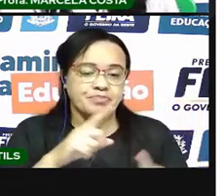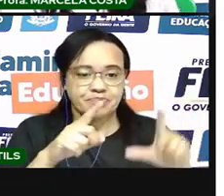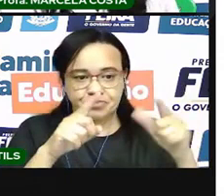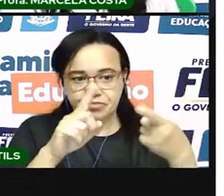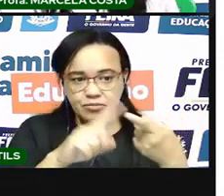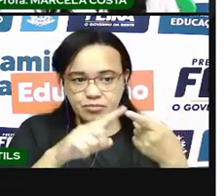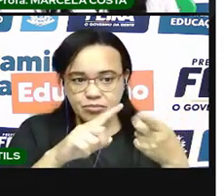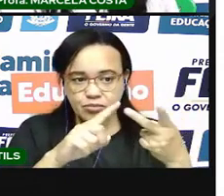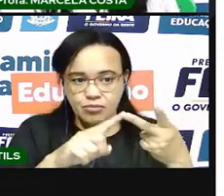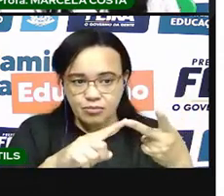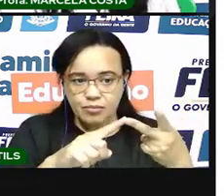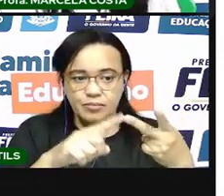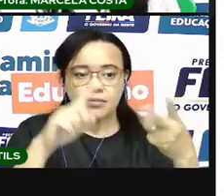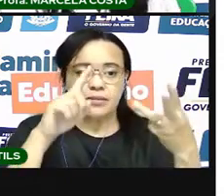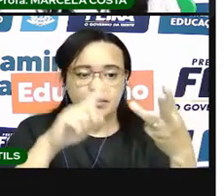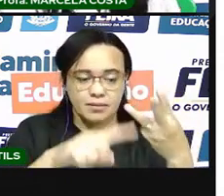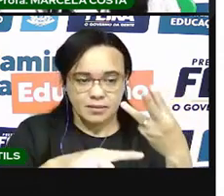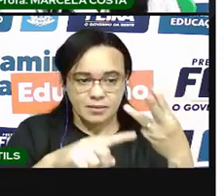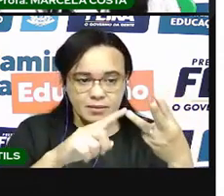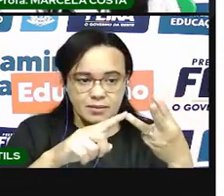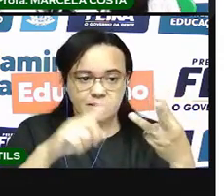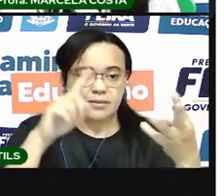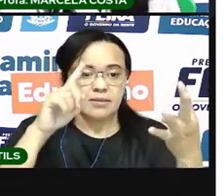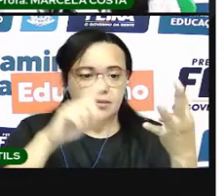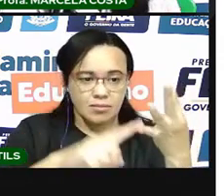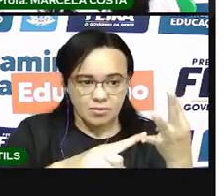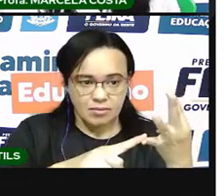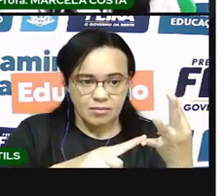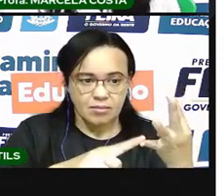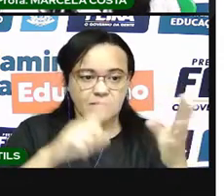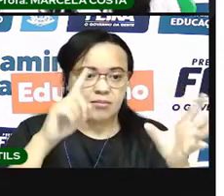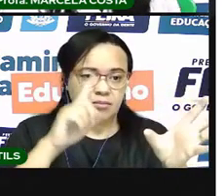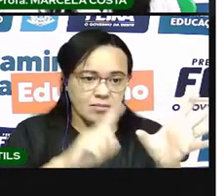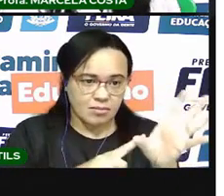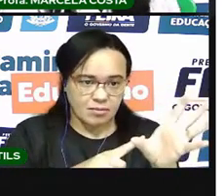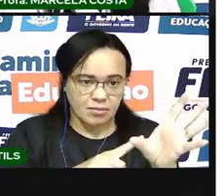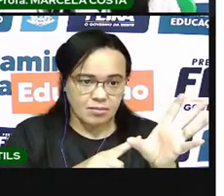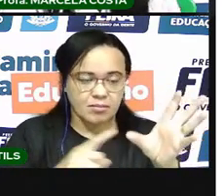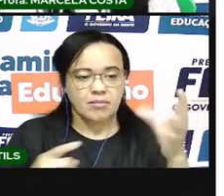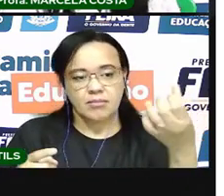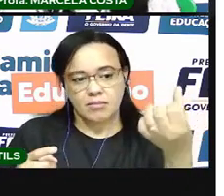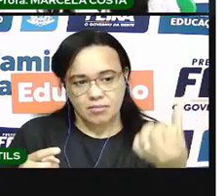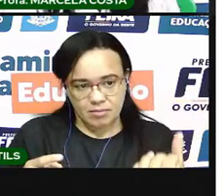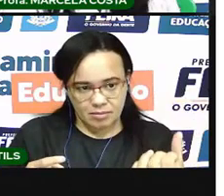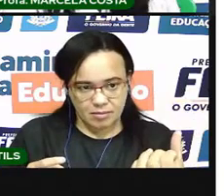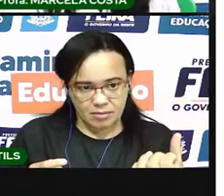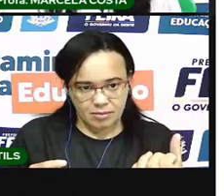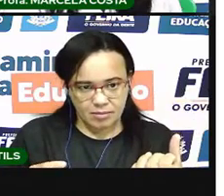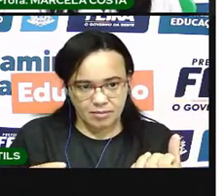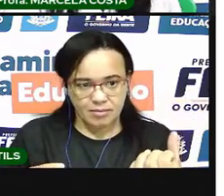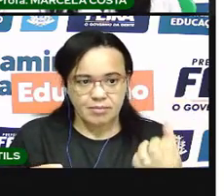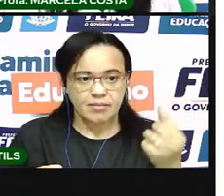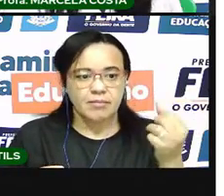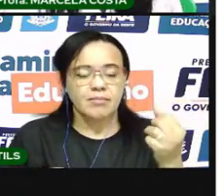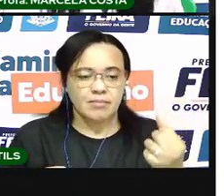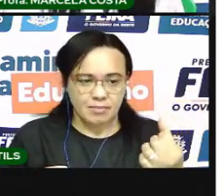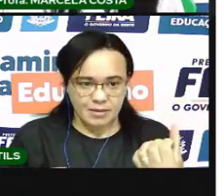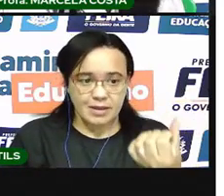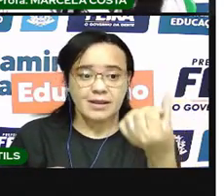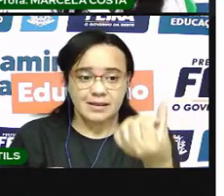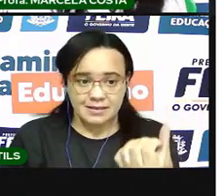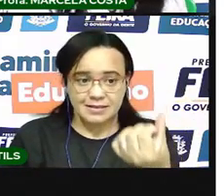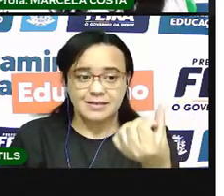Uma, duas, três, quatro, cinco, seis. Seis